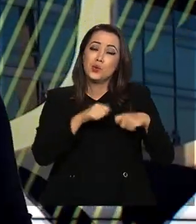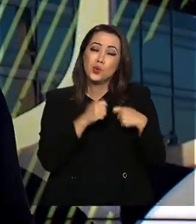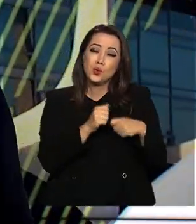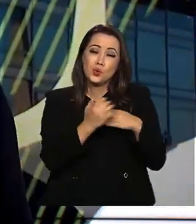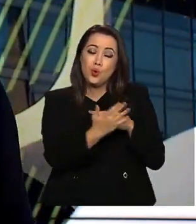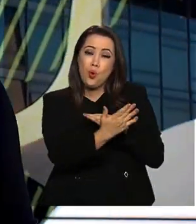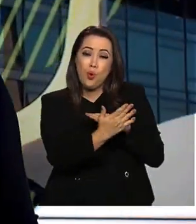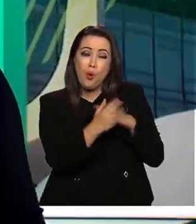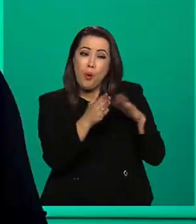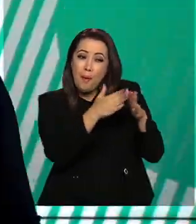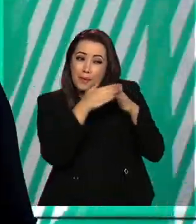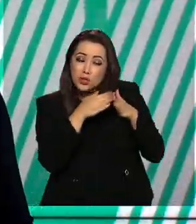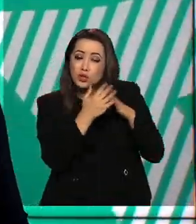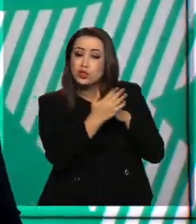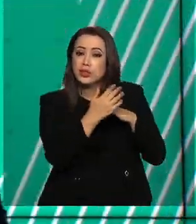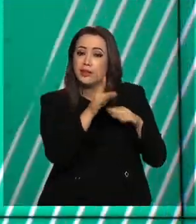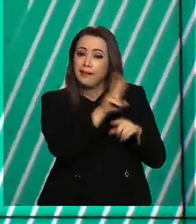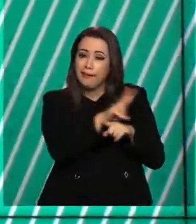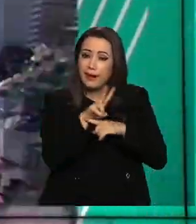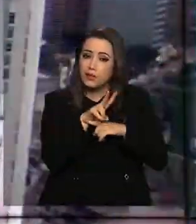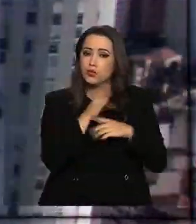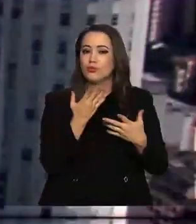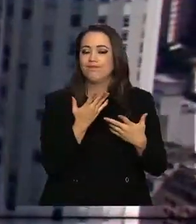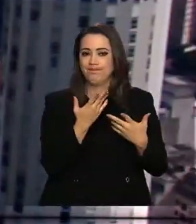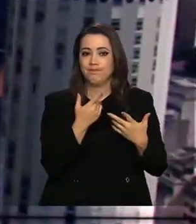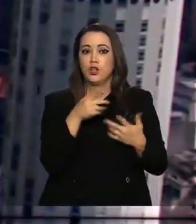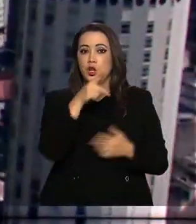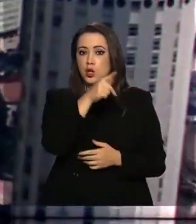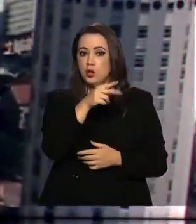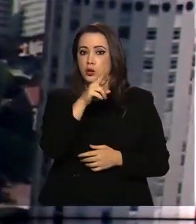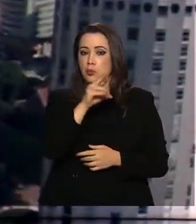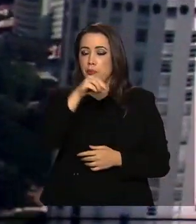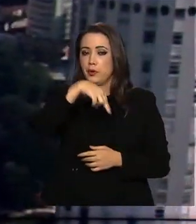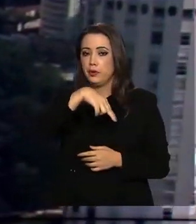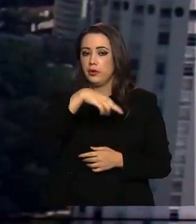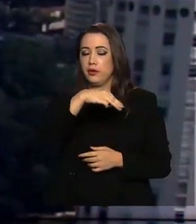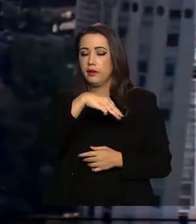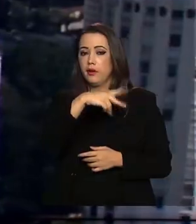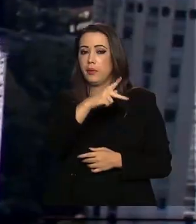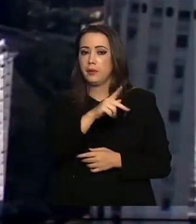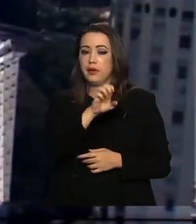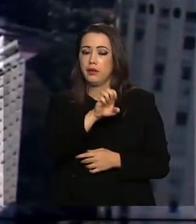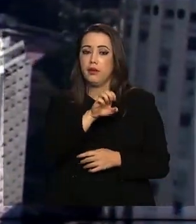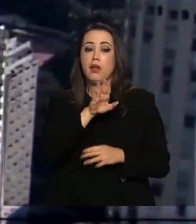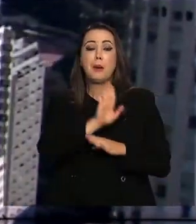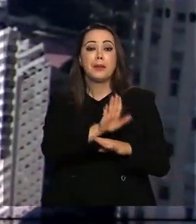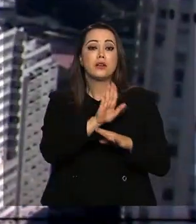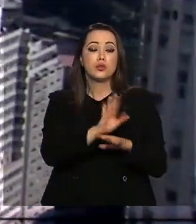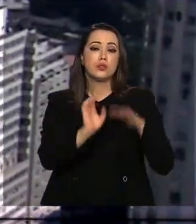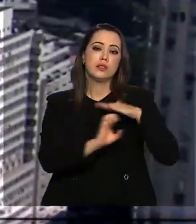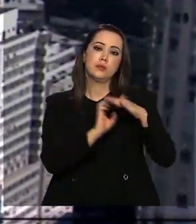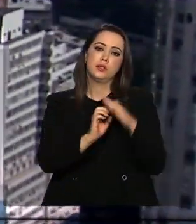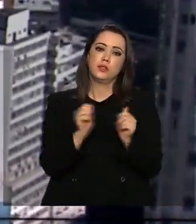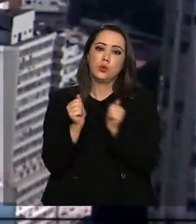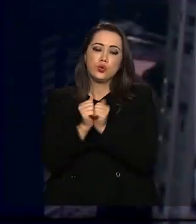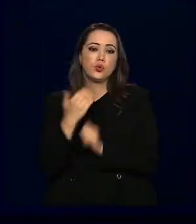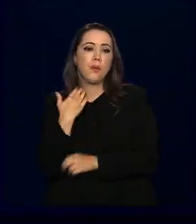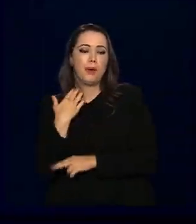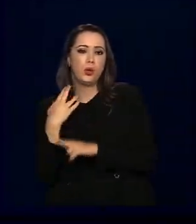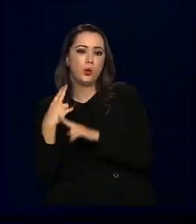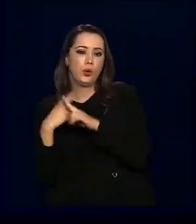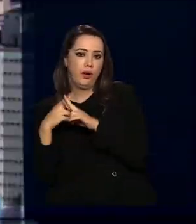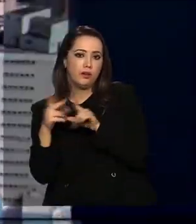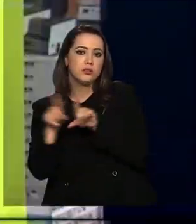crédito do Pronamp, o programa do governo federal para dar um fôlego aos empresários. Juntos, Caixa e Banco do Brasil já